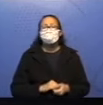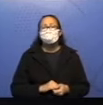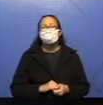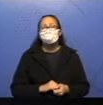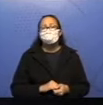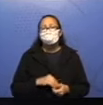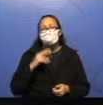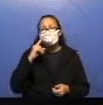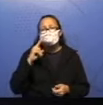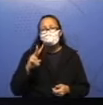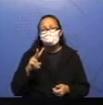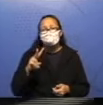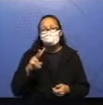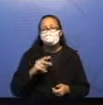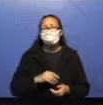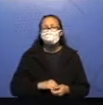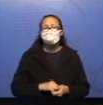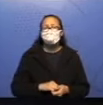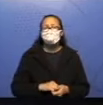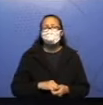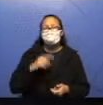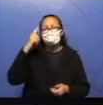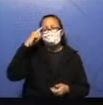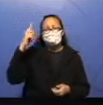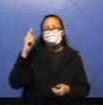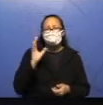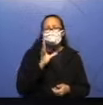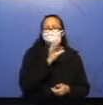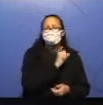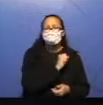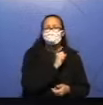Vamos ver aqui. Pense rápido.